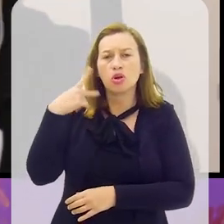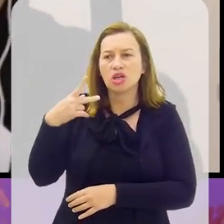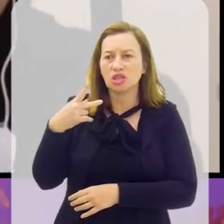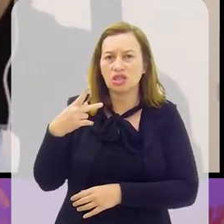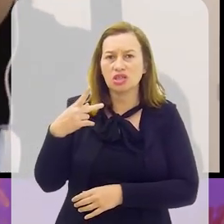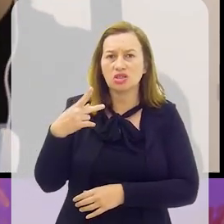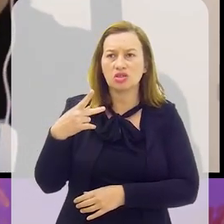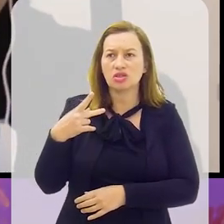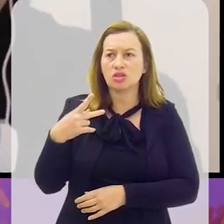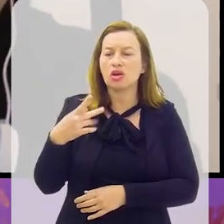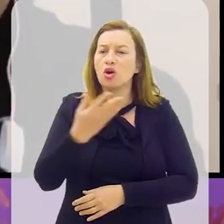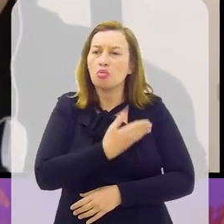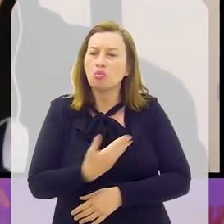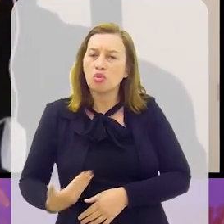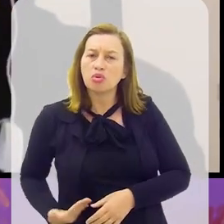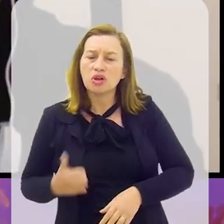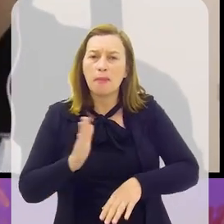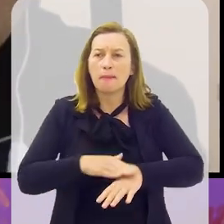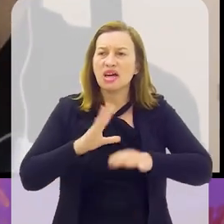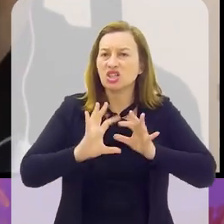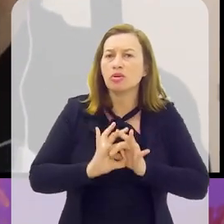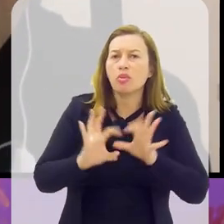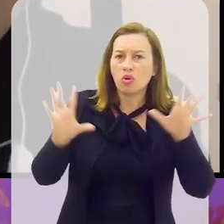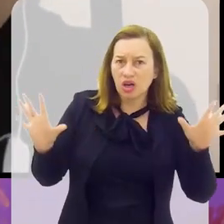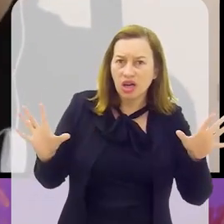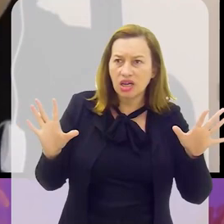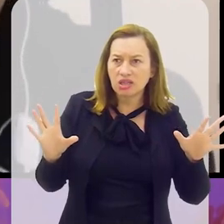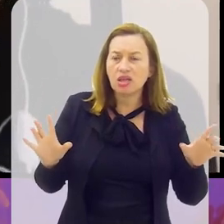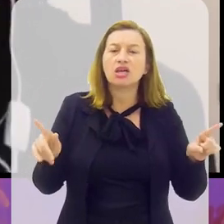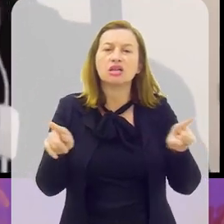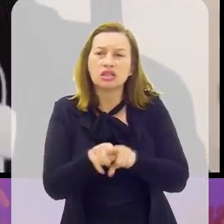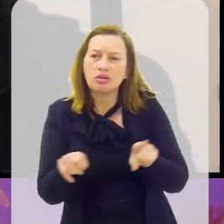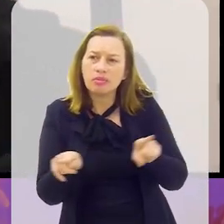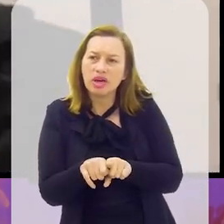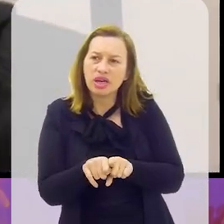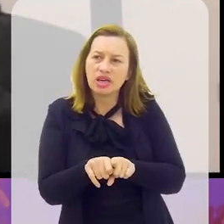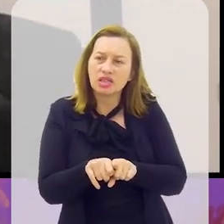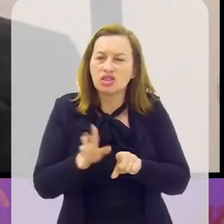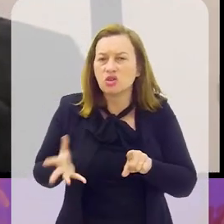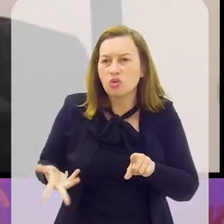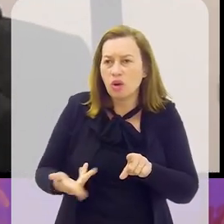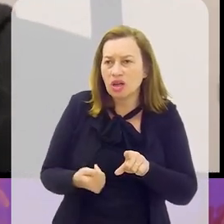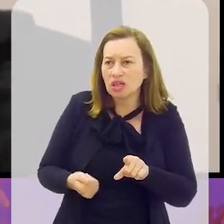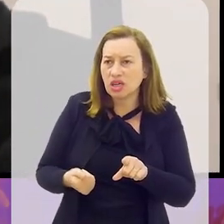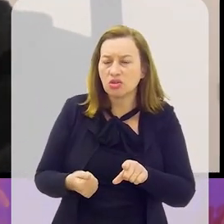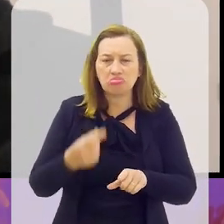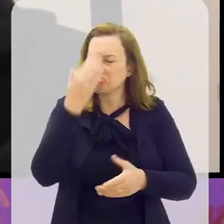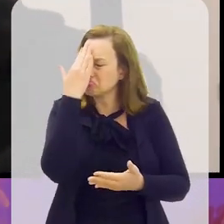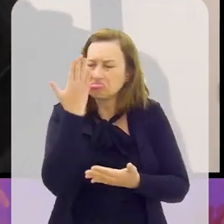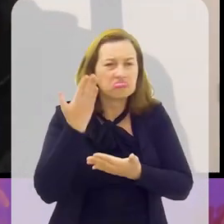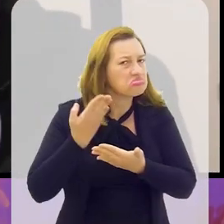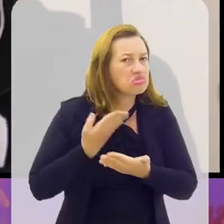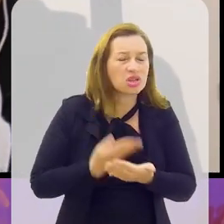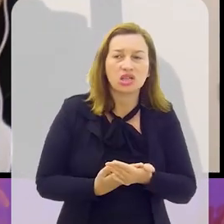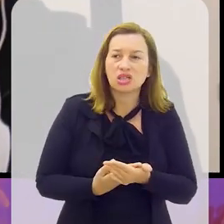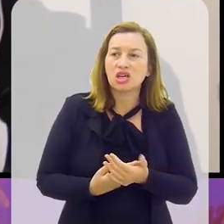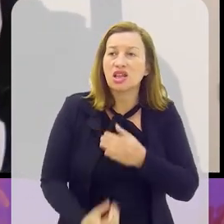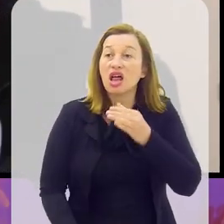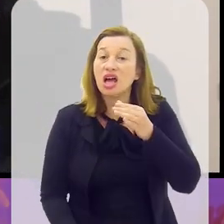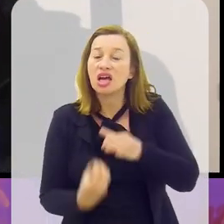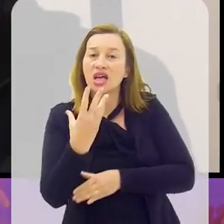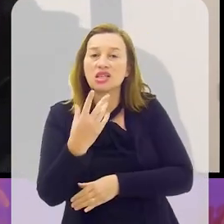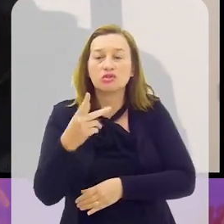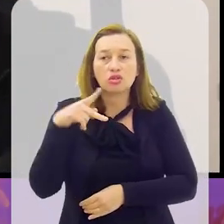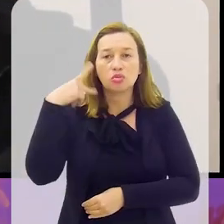políticas públicas, né? Que sejam mais democráticas, né? E que sejam também, evidentemente, mais eficazes. Eu não acredito